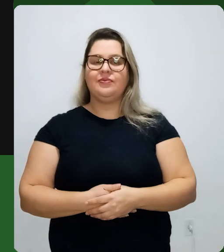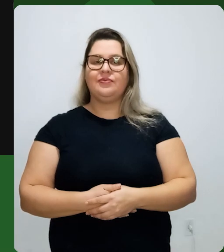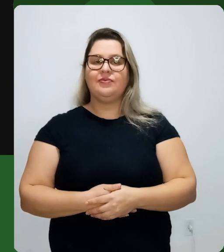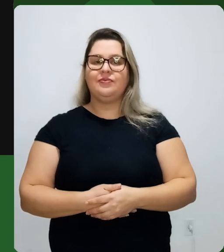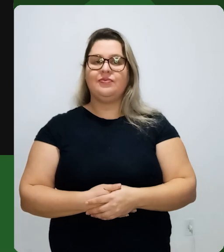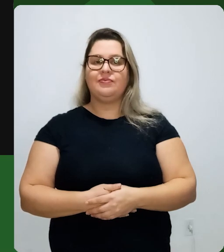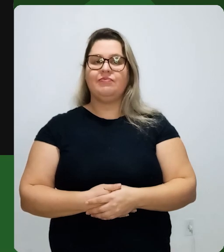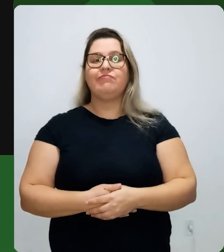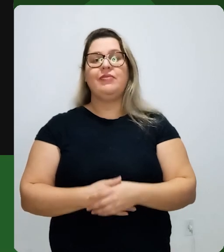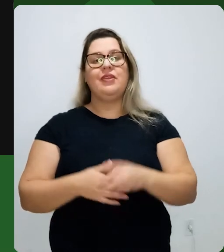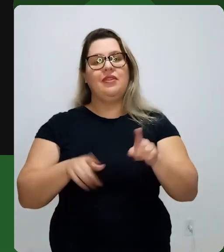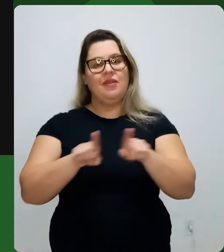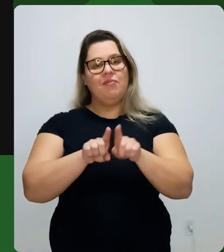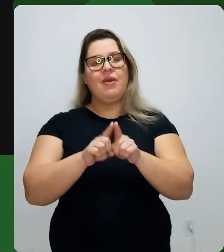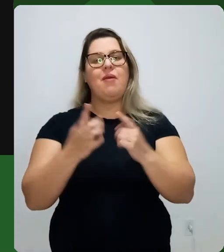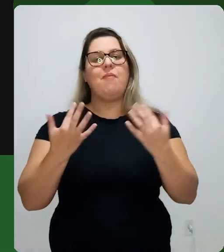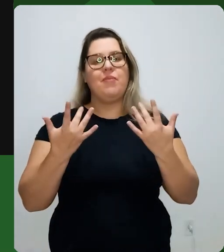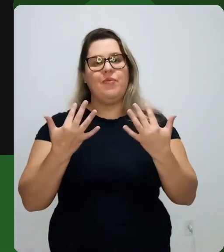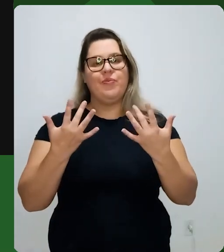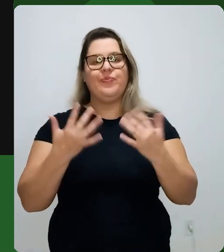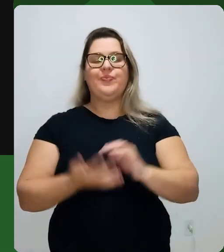E a mãozinha.